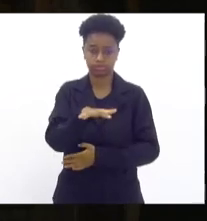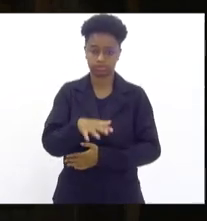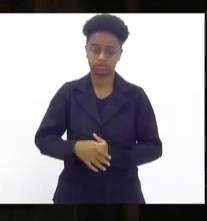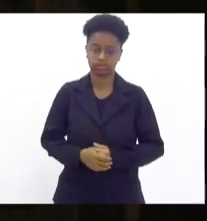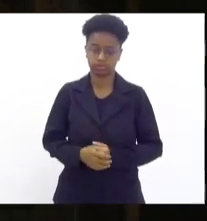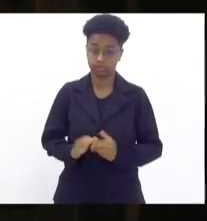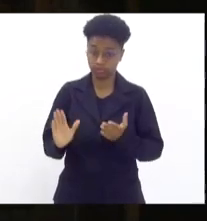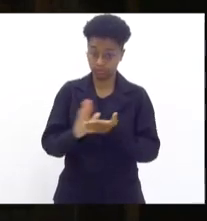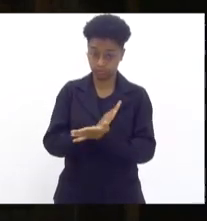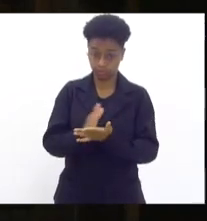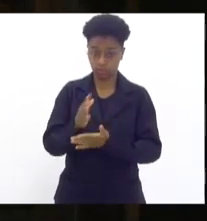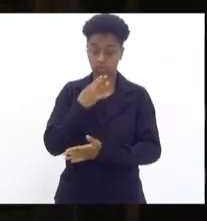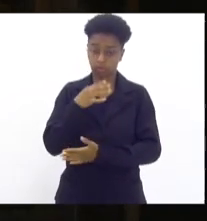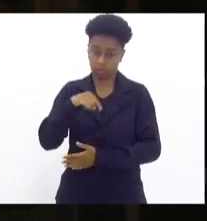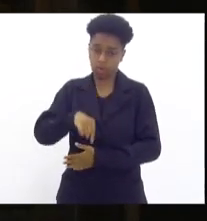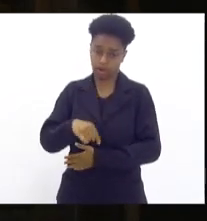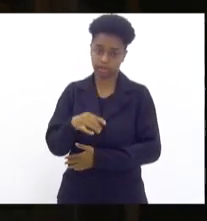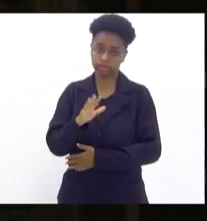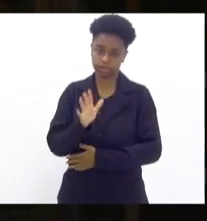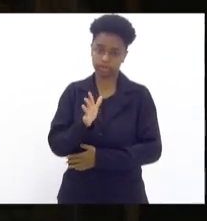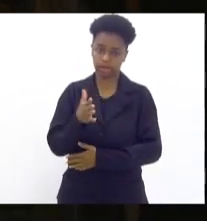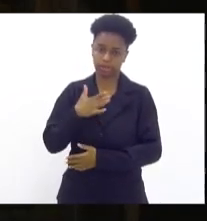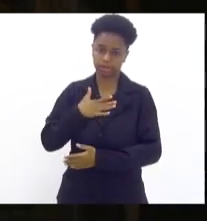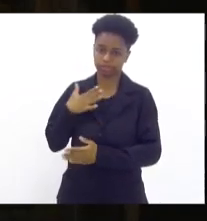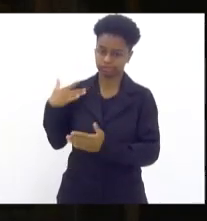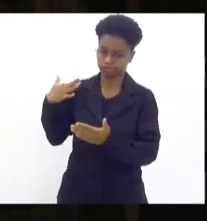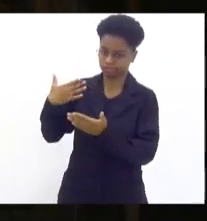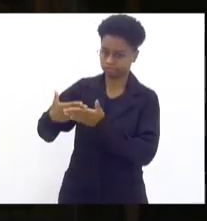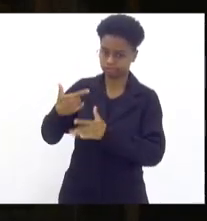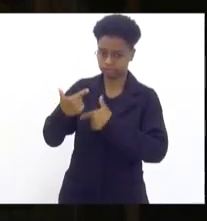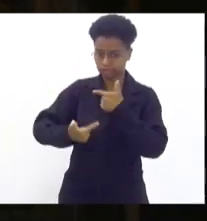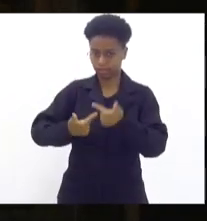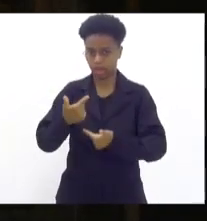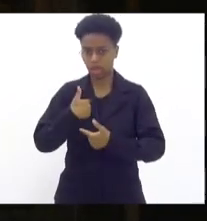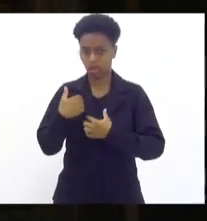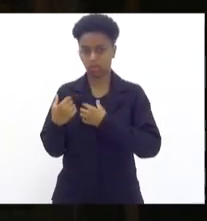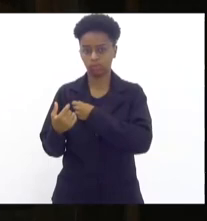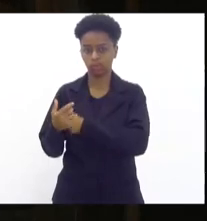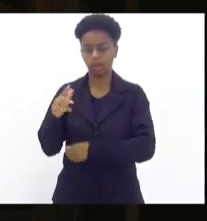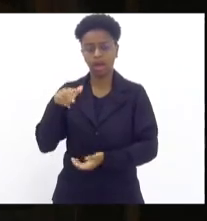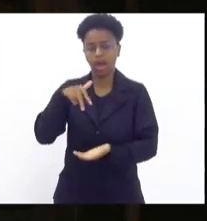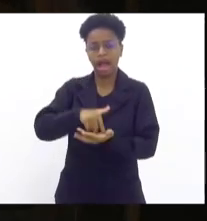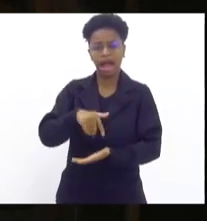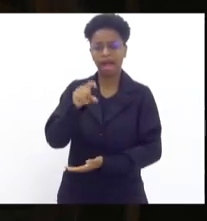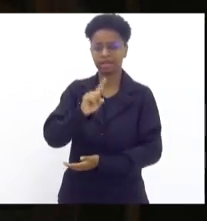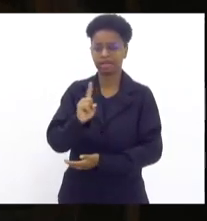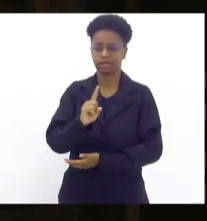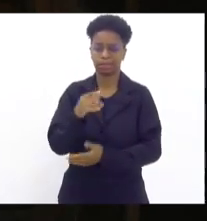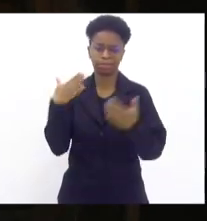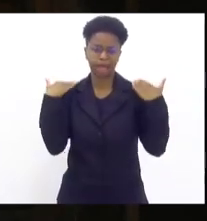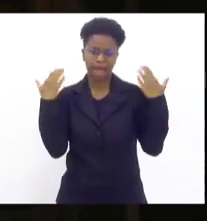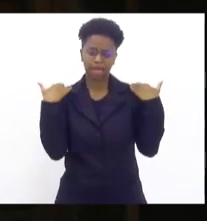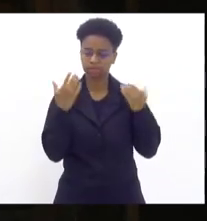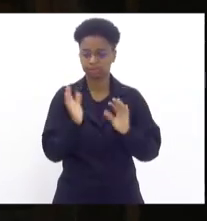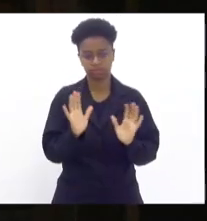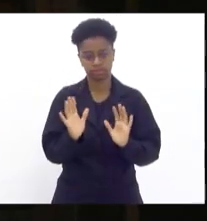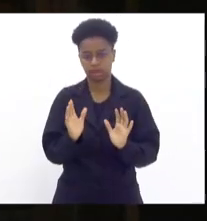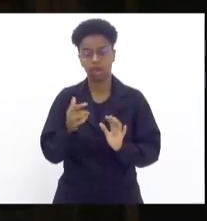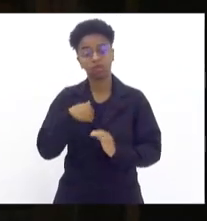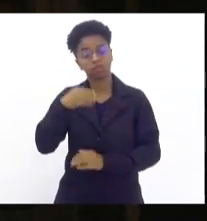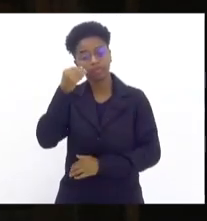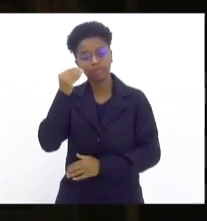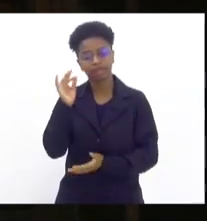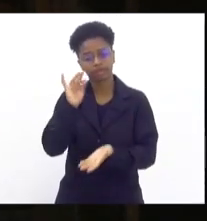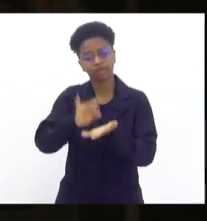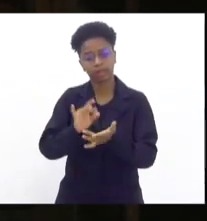Alguns aqui me conhecem pessoalmente, conhecem a minha carreira. Eu não vim aqui a passeio. Eu vim aqui para tentar fazer